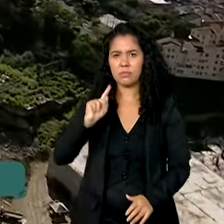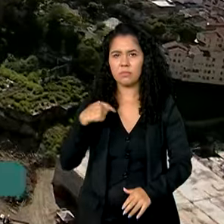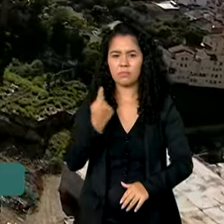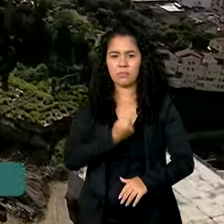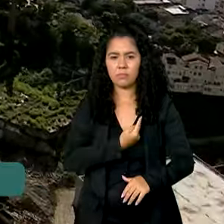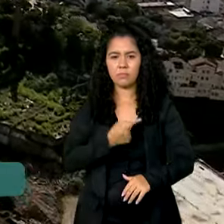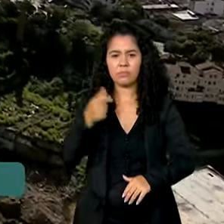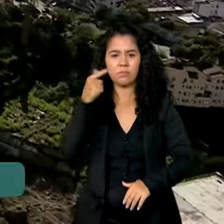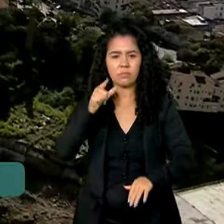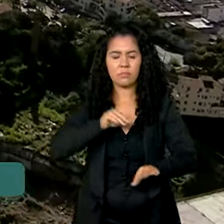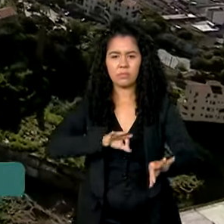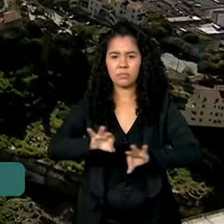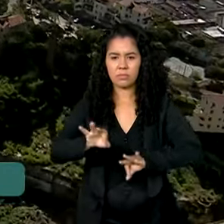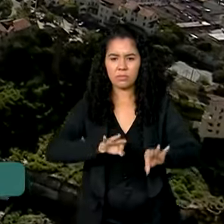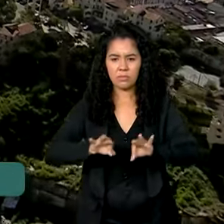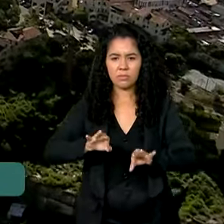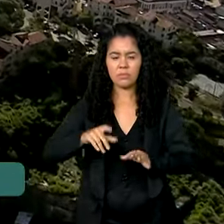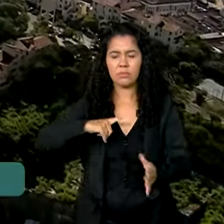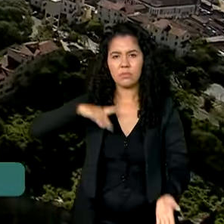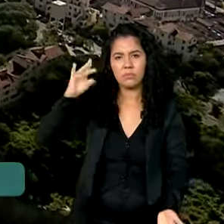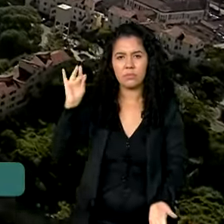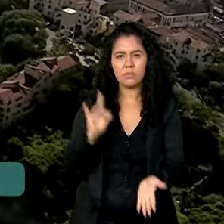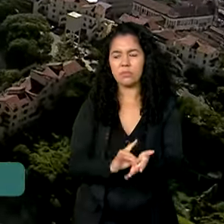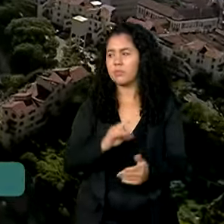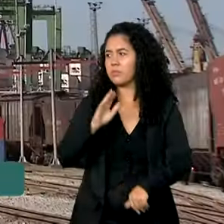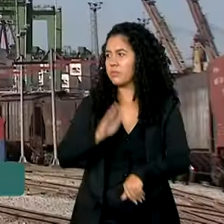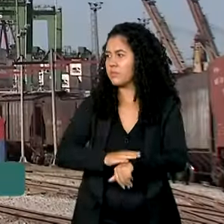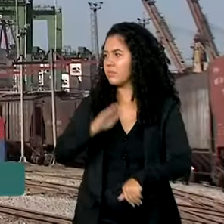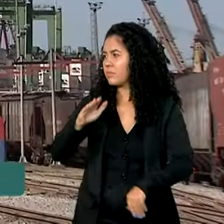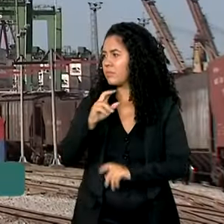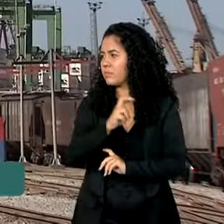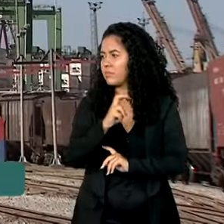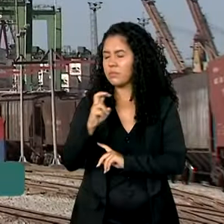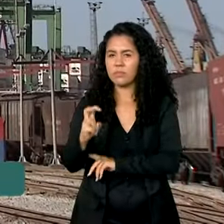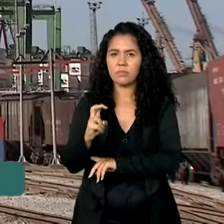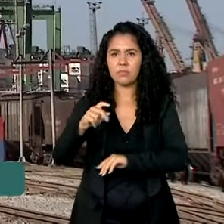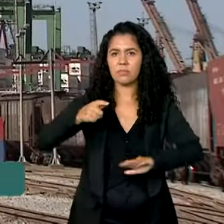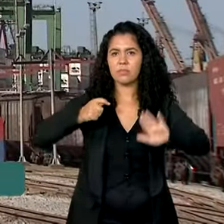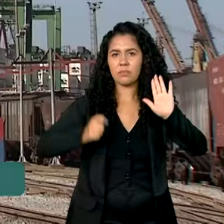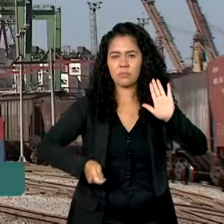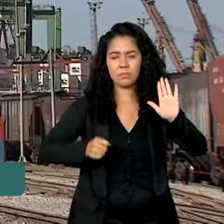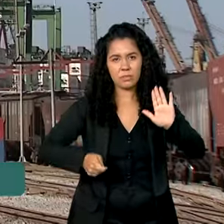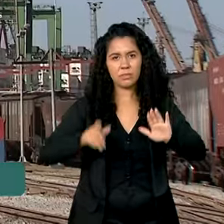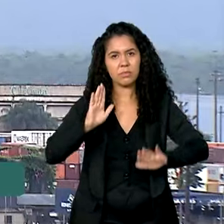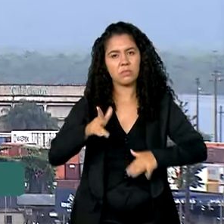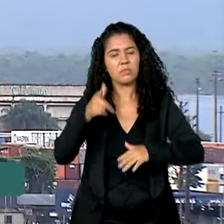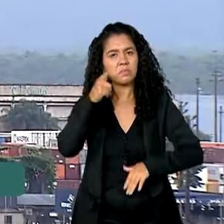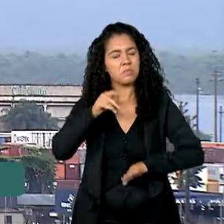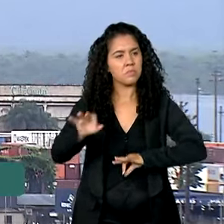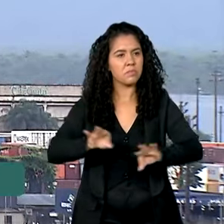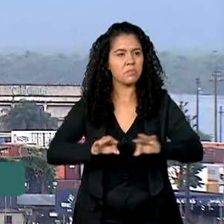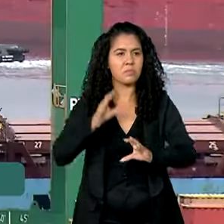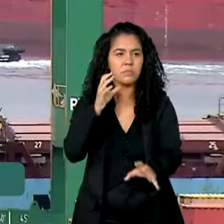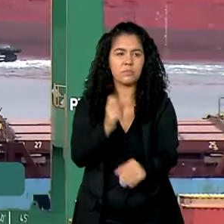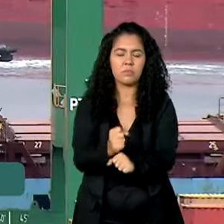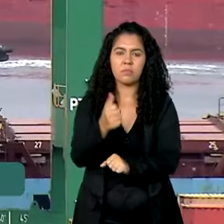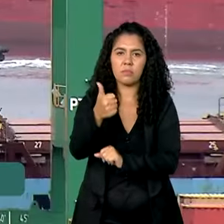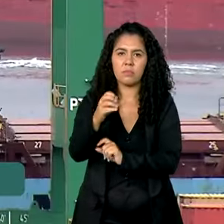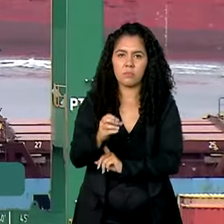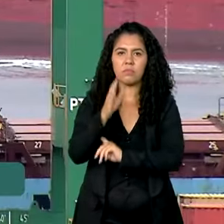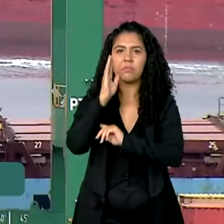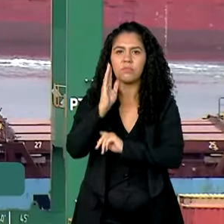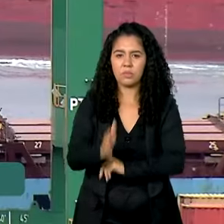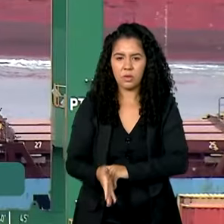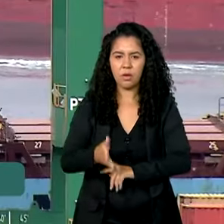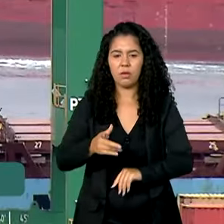efetivamente mais de 55 leilões. Já foram feitos dez leilões ao